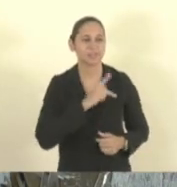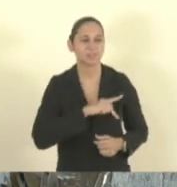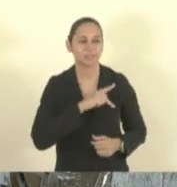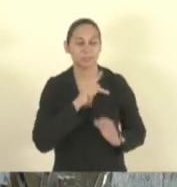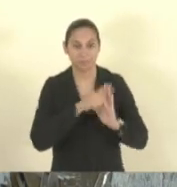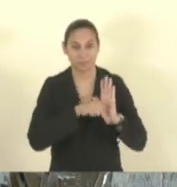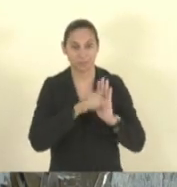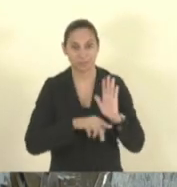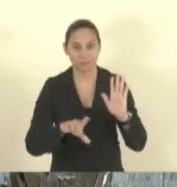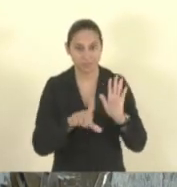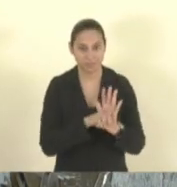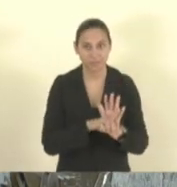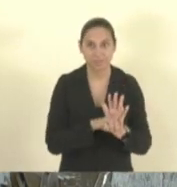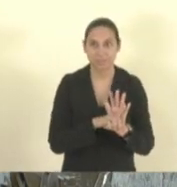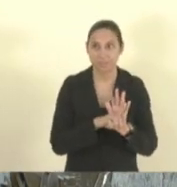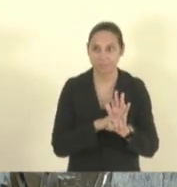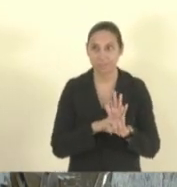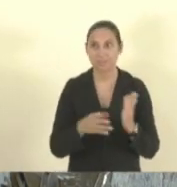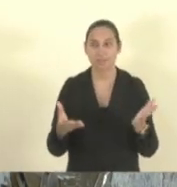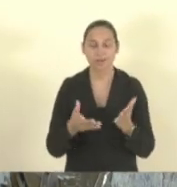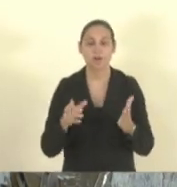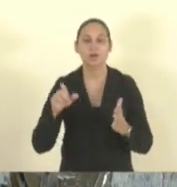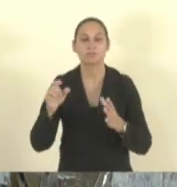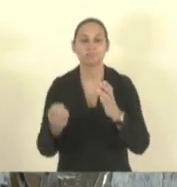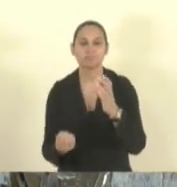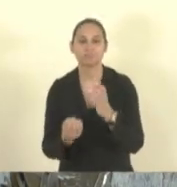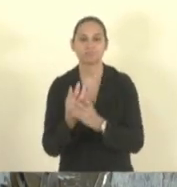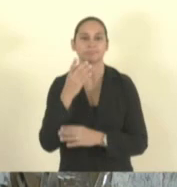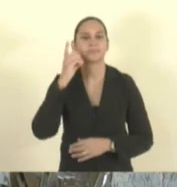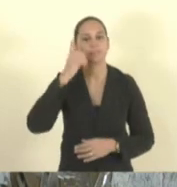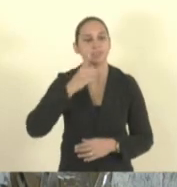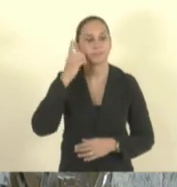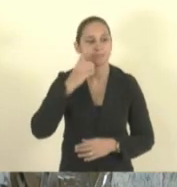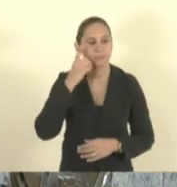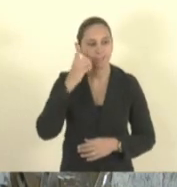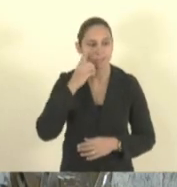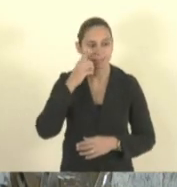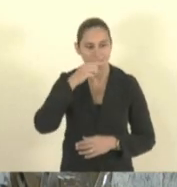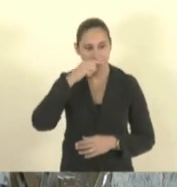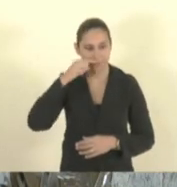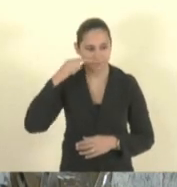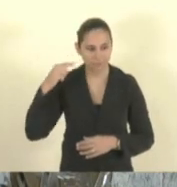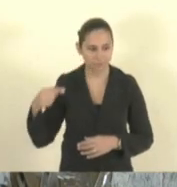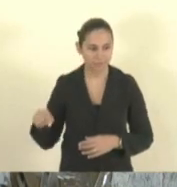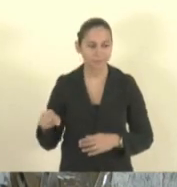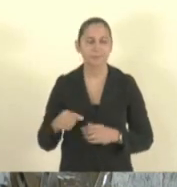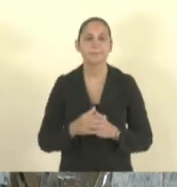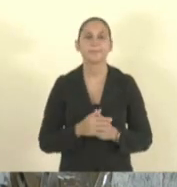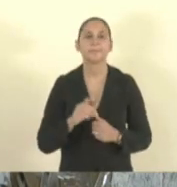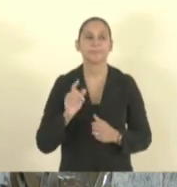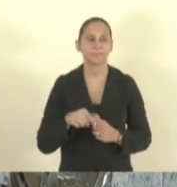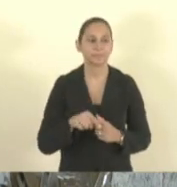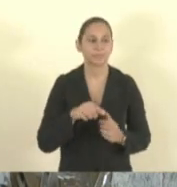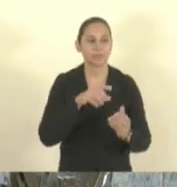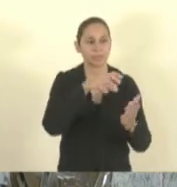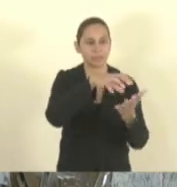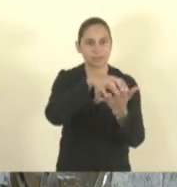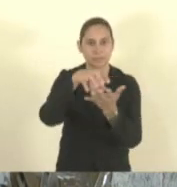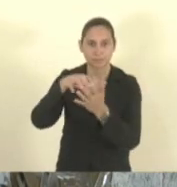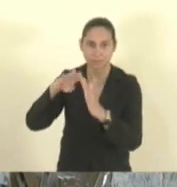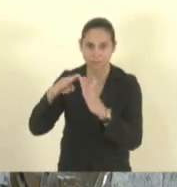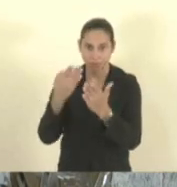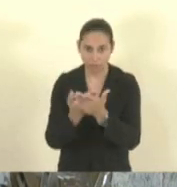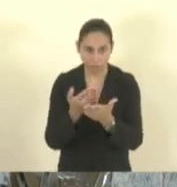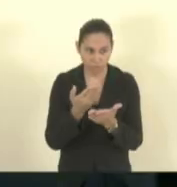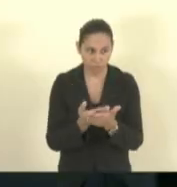2020, de autoria do deputado Capitão Assunção, que fica estabelecido... Que fica os estabelecimentos de ensino